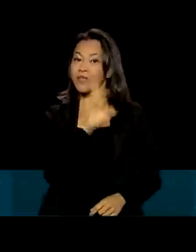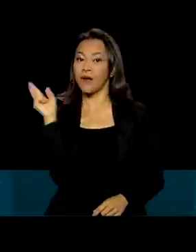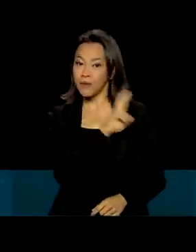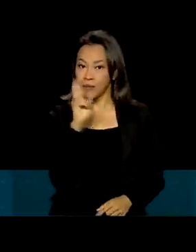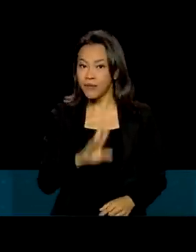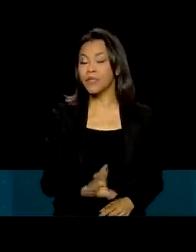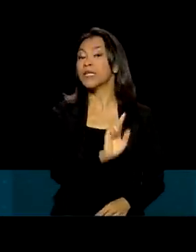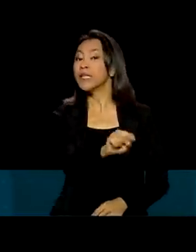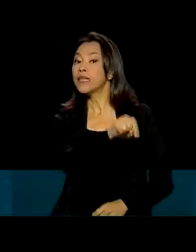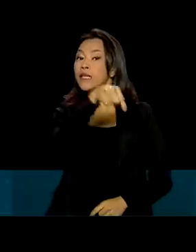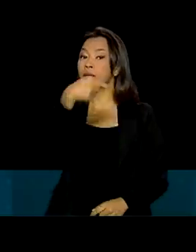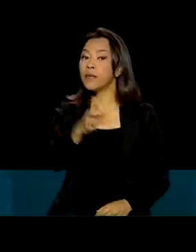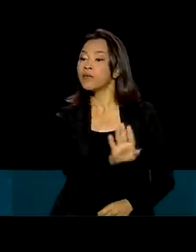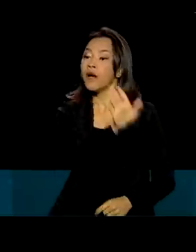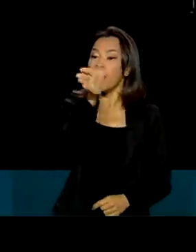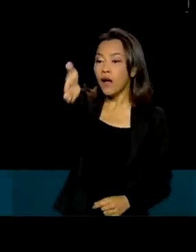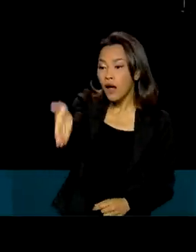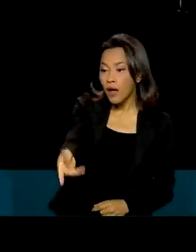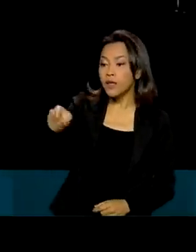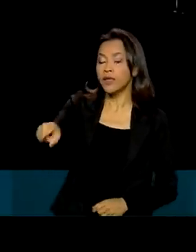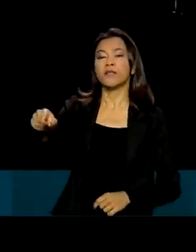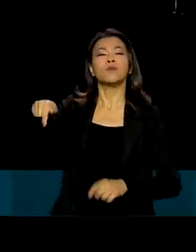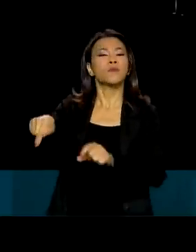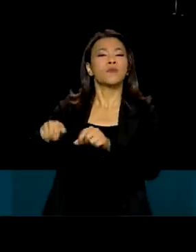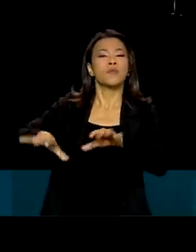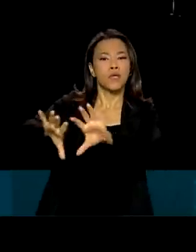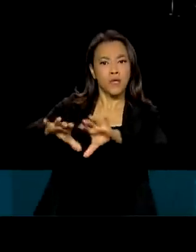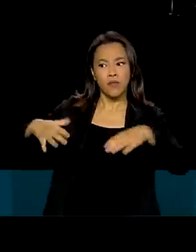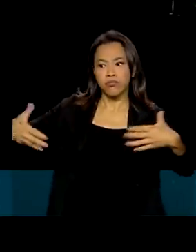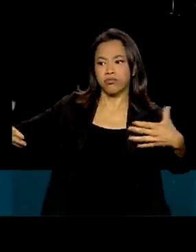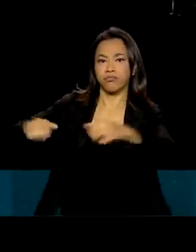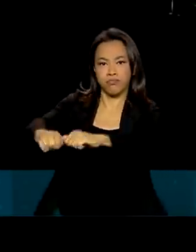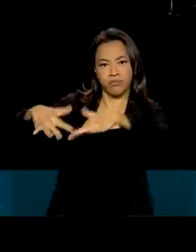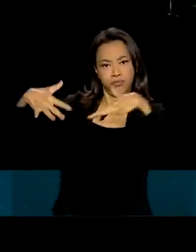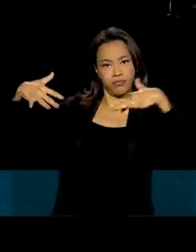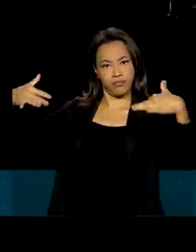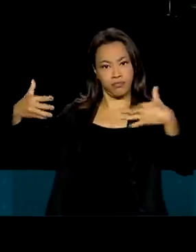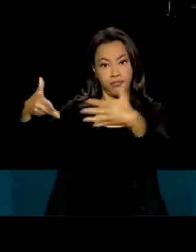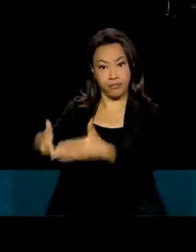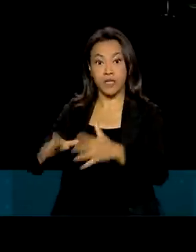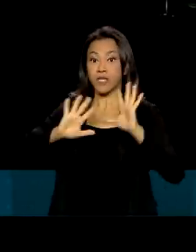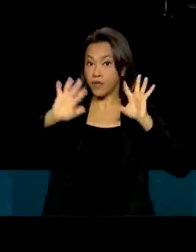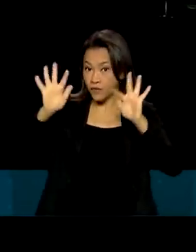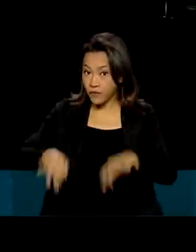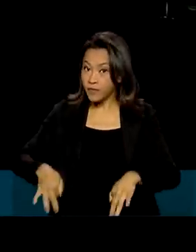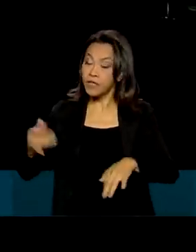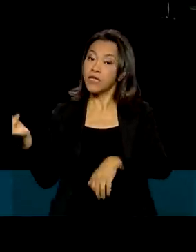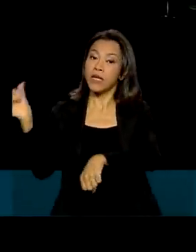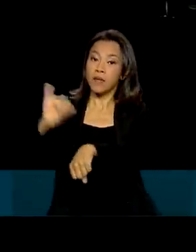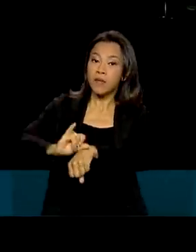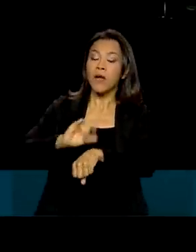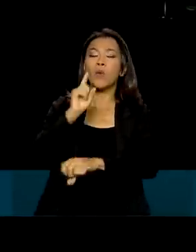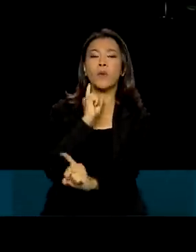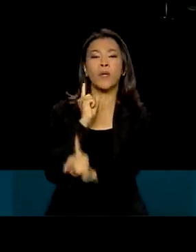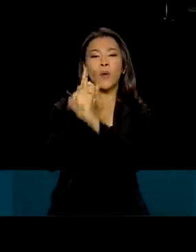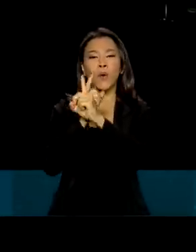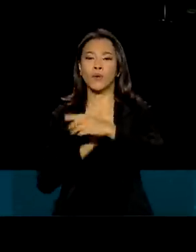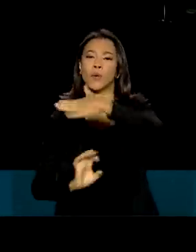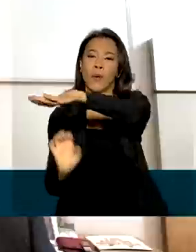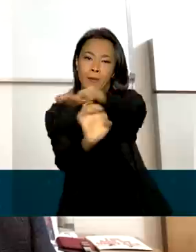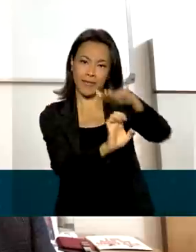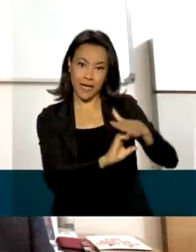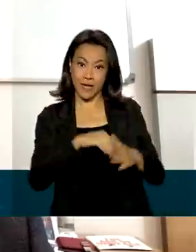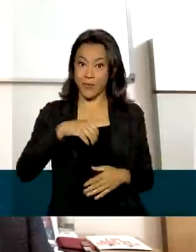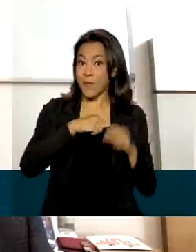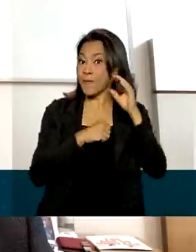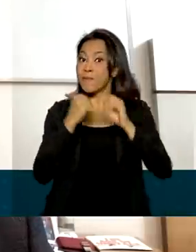presidente vai à Duma, o parlamento russo, e encerra os compromissos em Moscou com o encontro empresarial Brasil-Rússia.